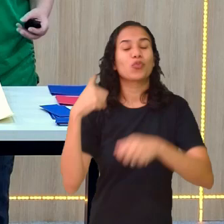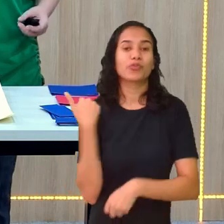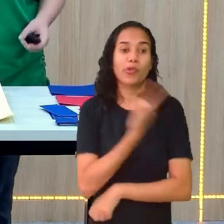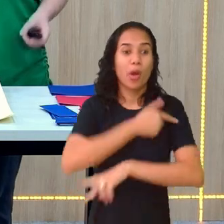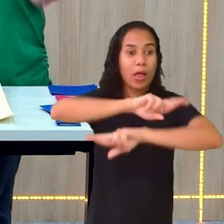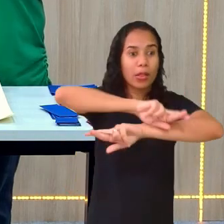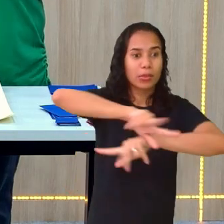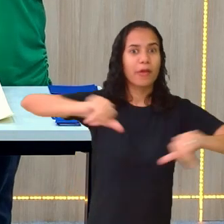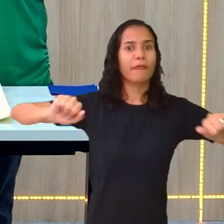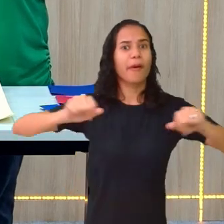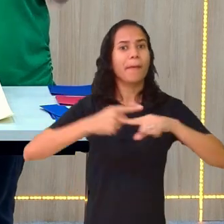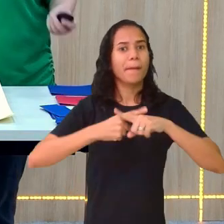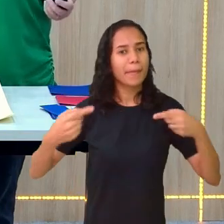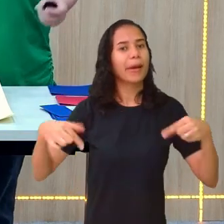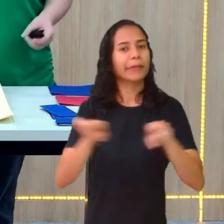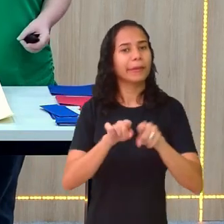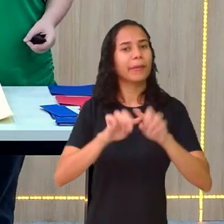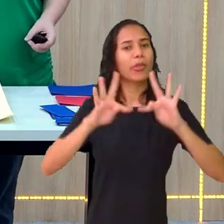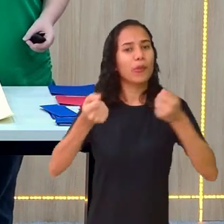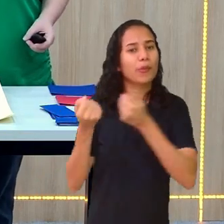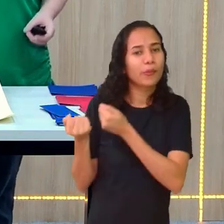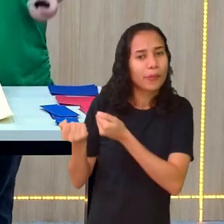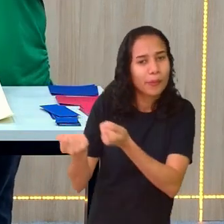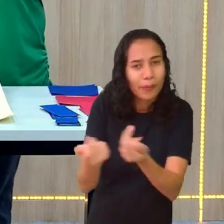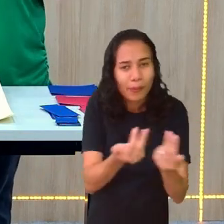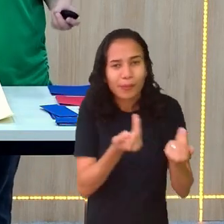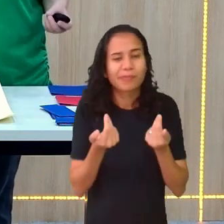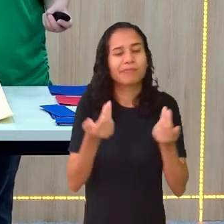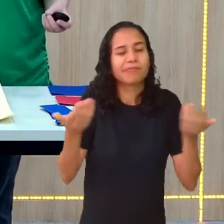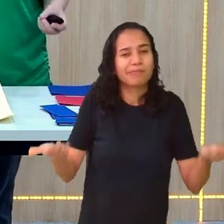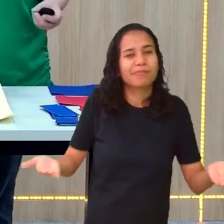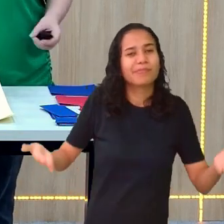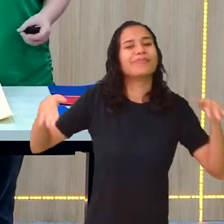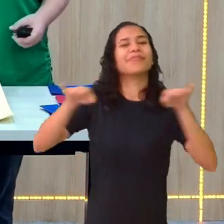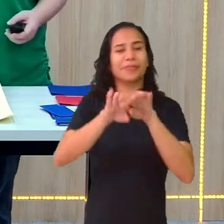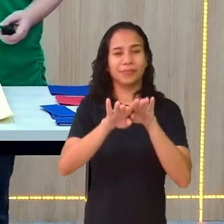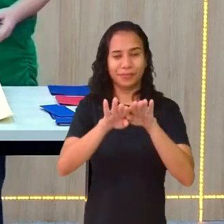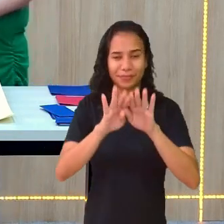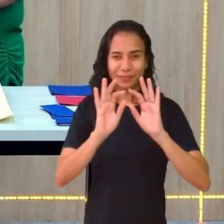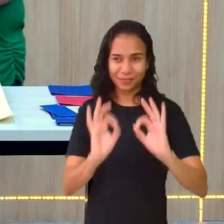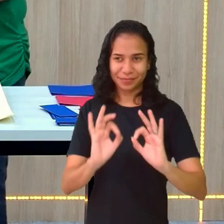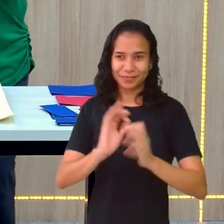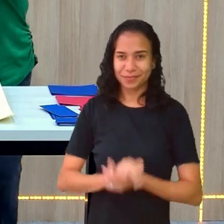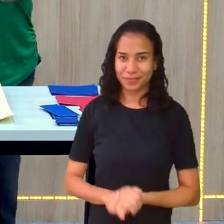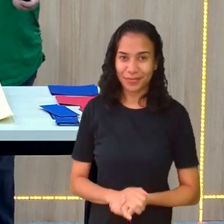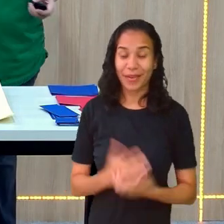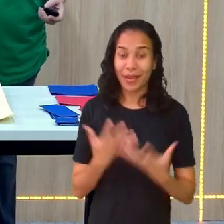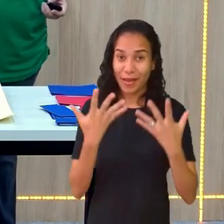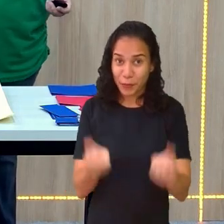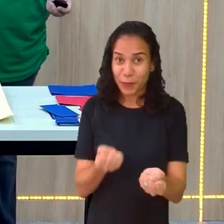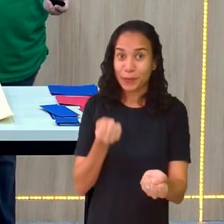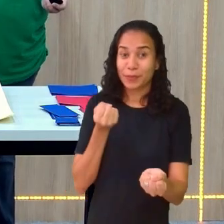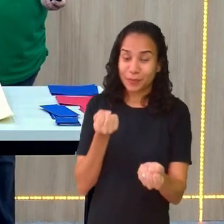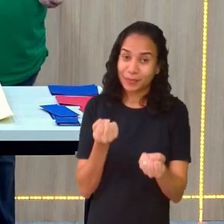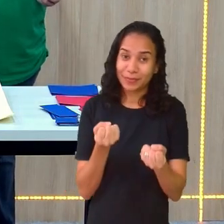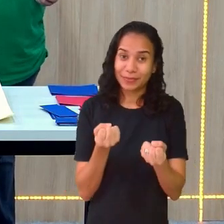diferentes, mas nós todos somos ao mesmo tempo iguais, né? Então vamos